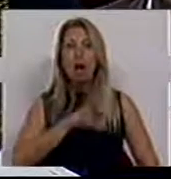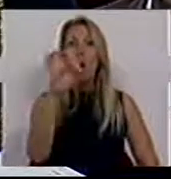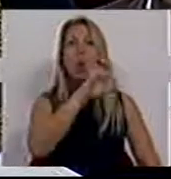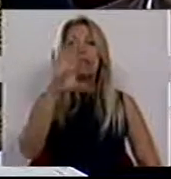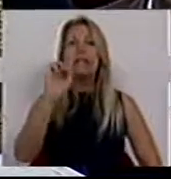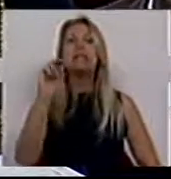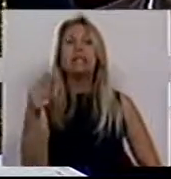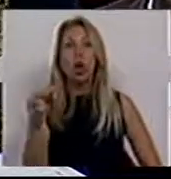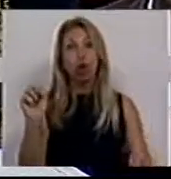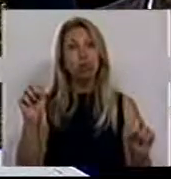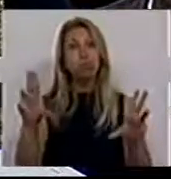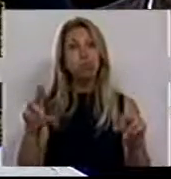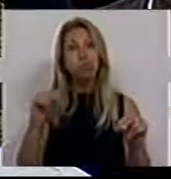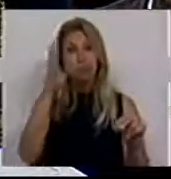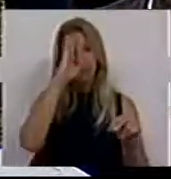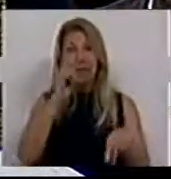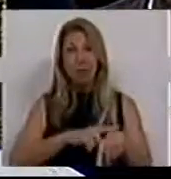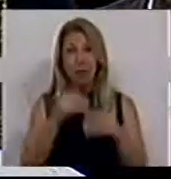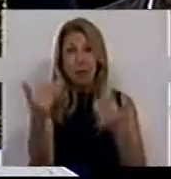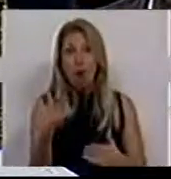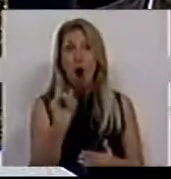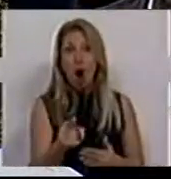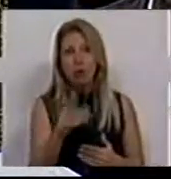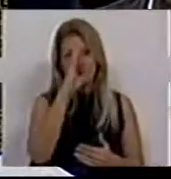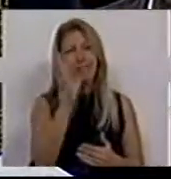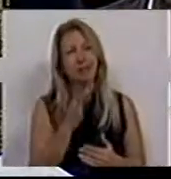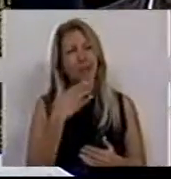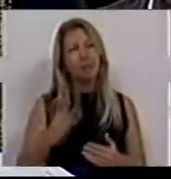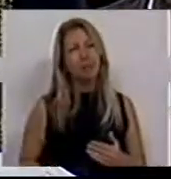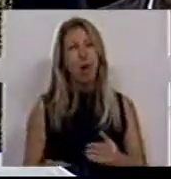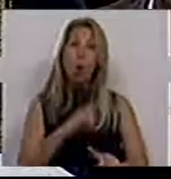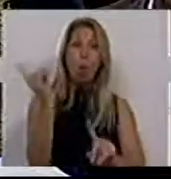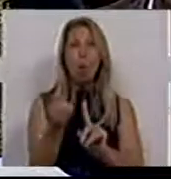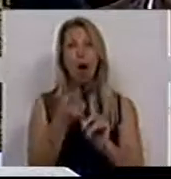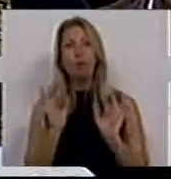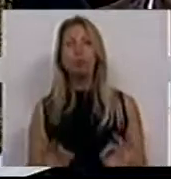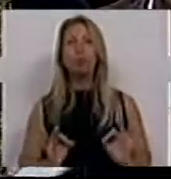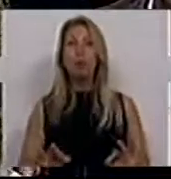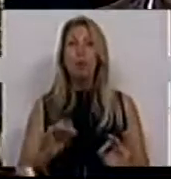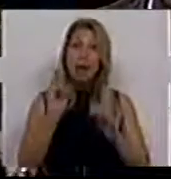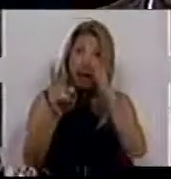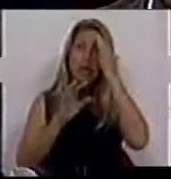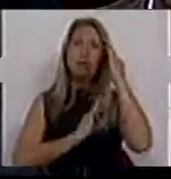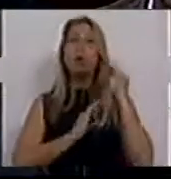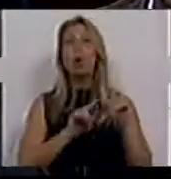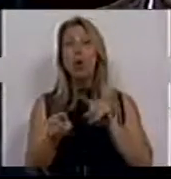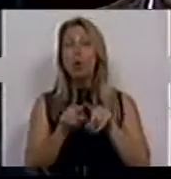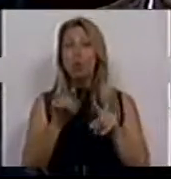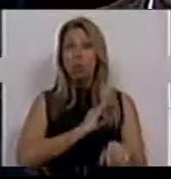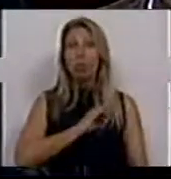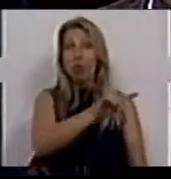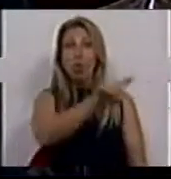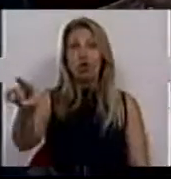tempo? Sabe com certeza. Um ano. É isto que os senhores estão a fazer. Diga aos